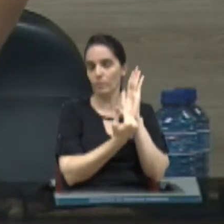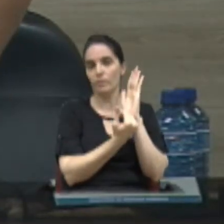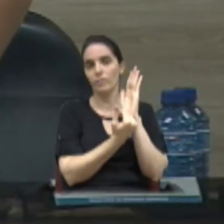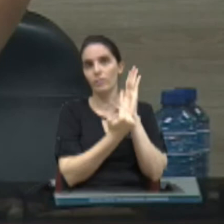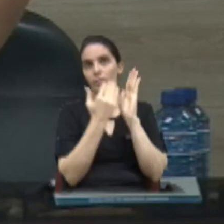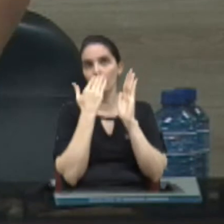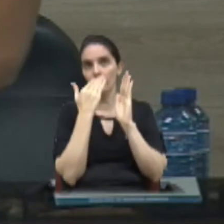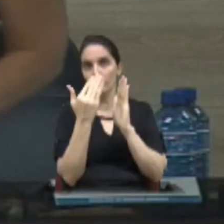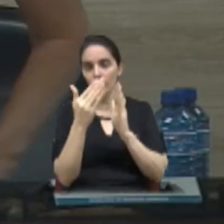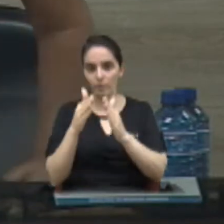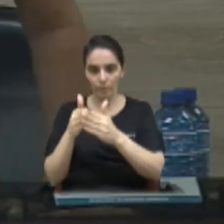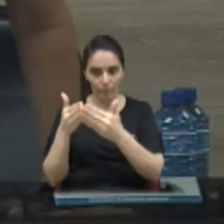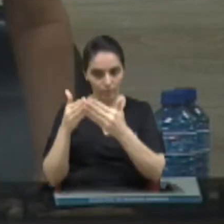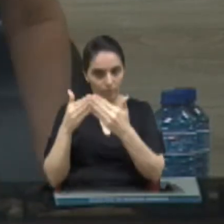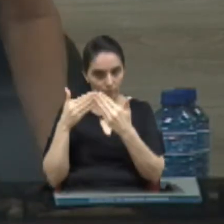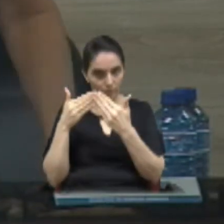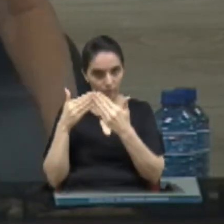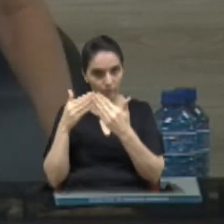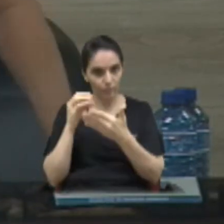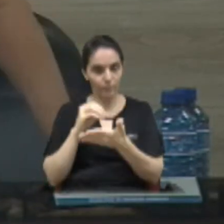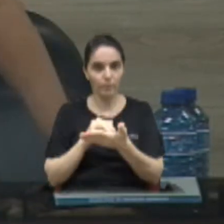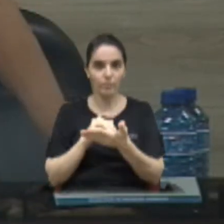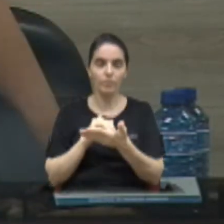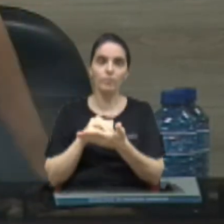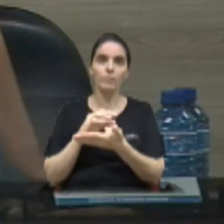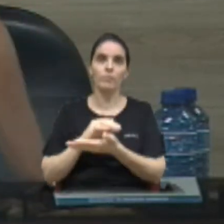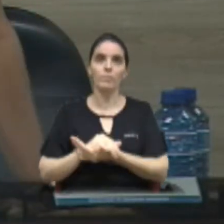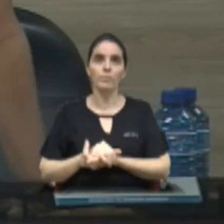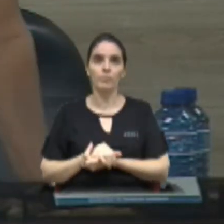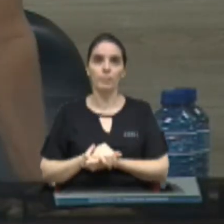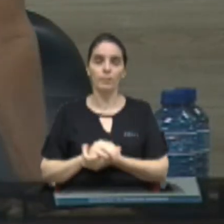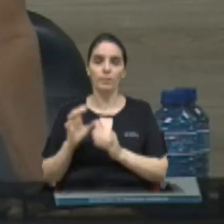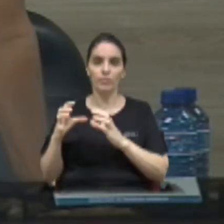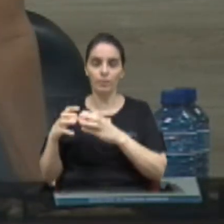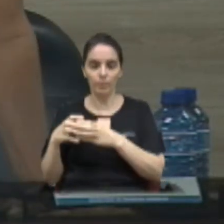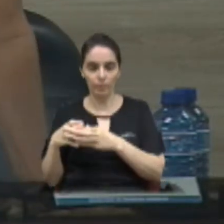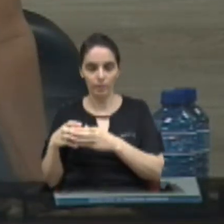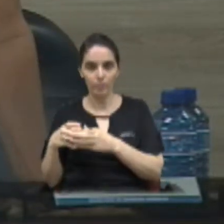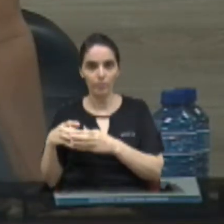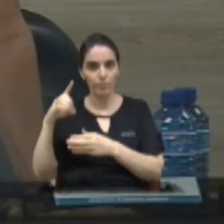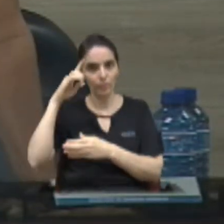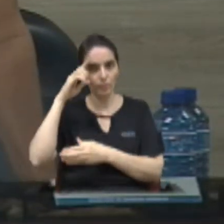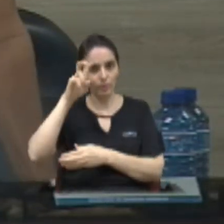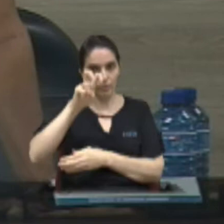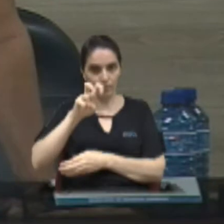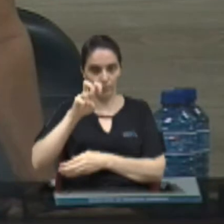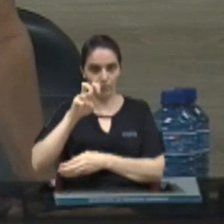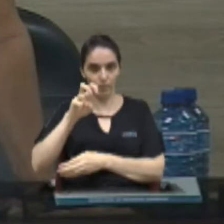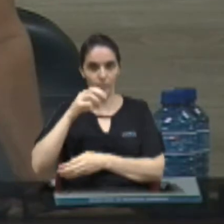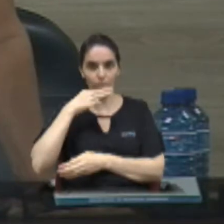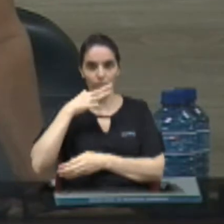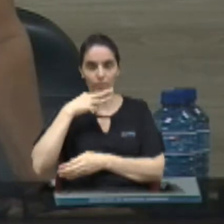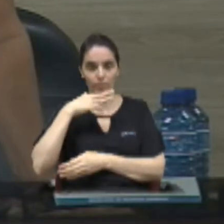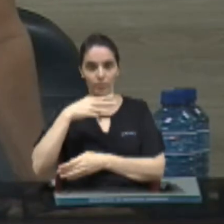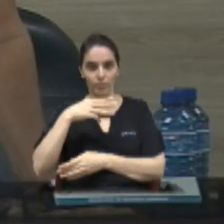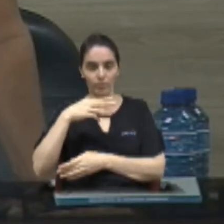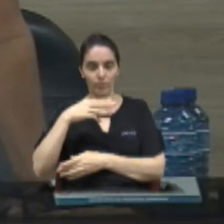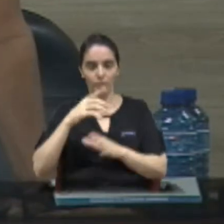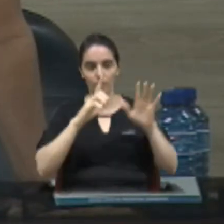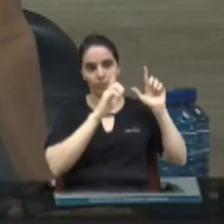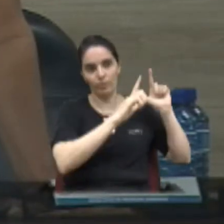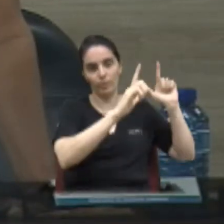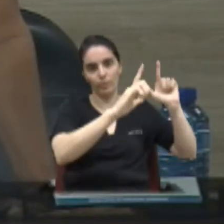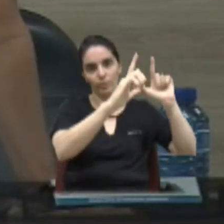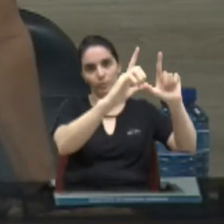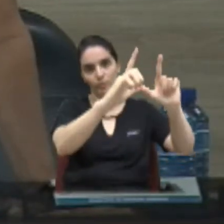licença para colocar aqui que vem desta comissão no dia 5 do 3 teremos a exposição do